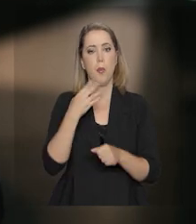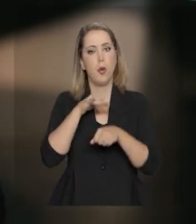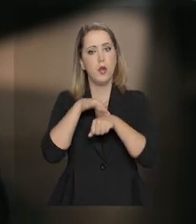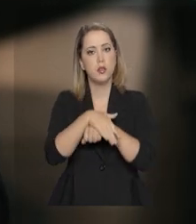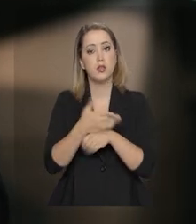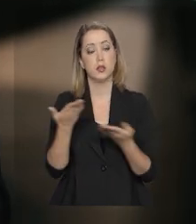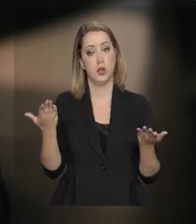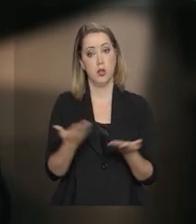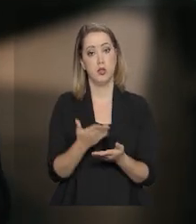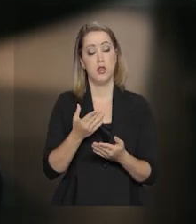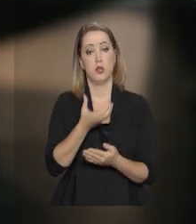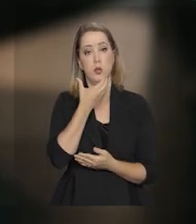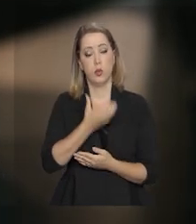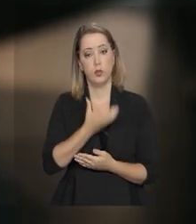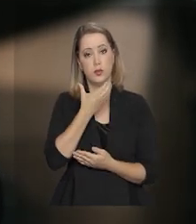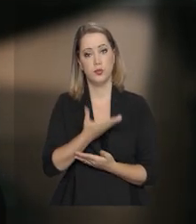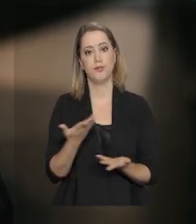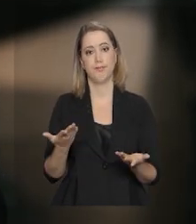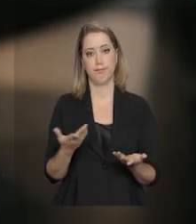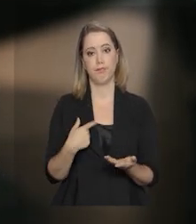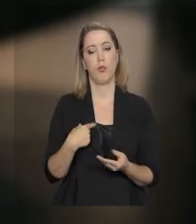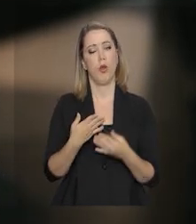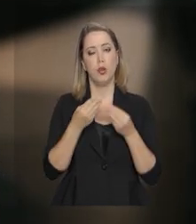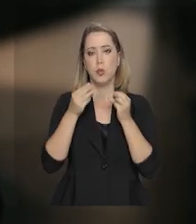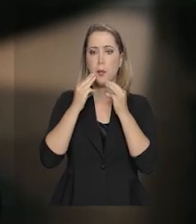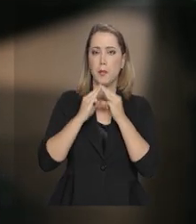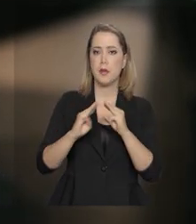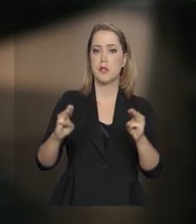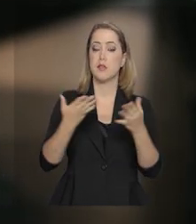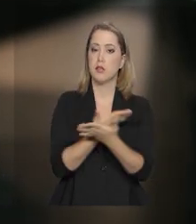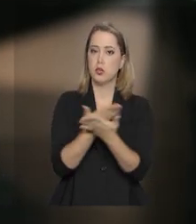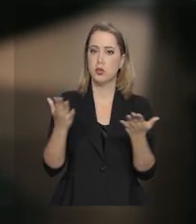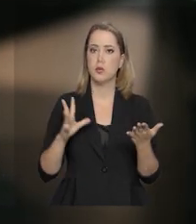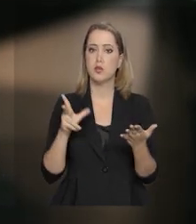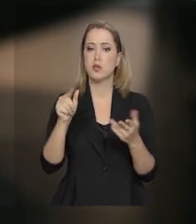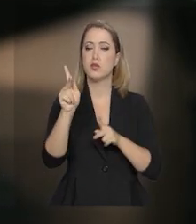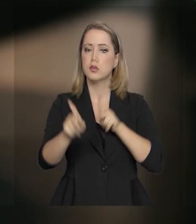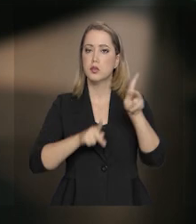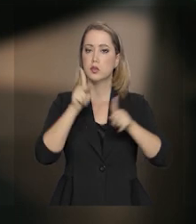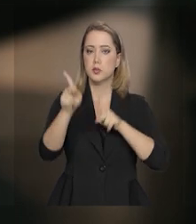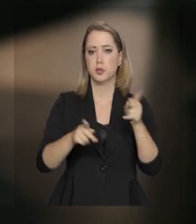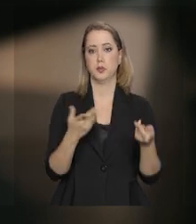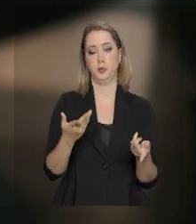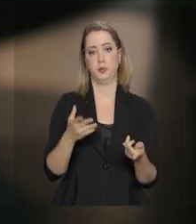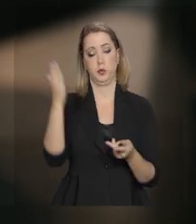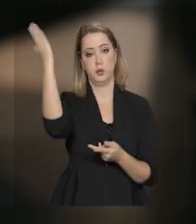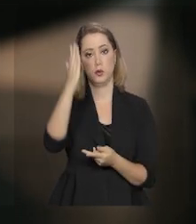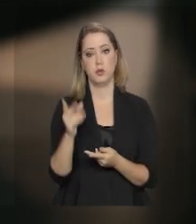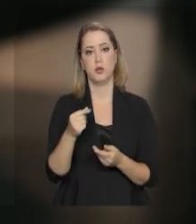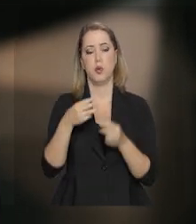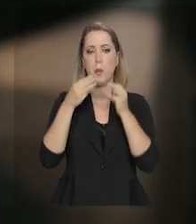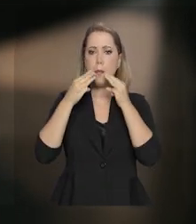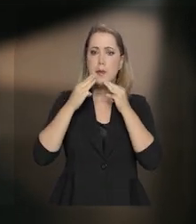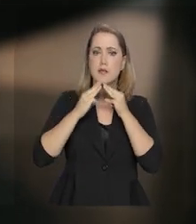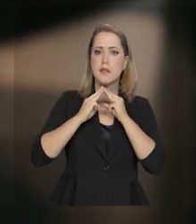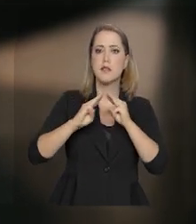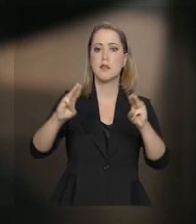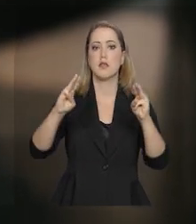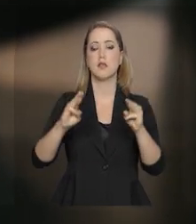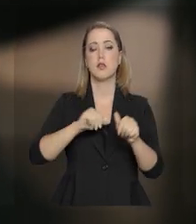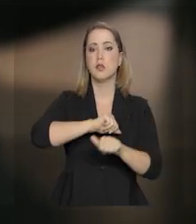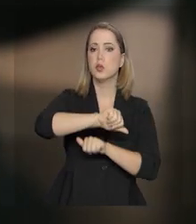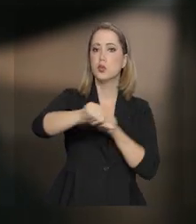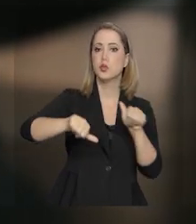Boa noite. Nesta noite de Natal, dirijo-me a você e a todo o povo brasileiro para transmitir